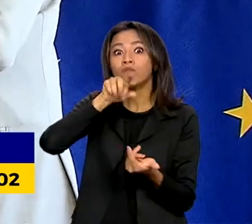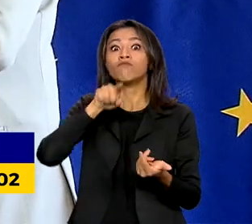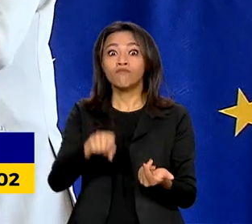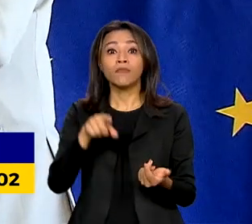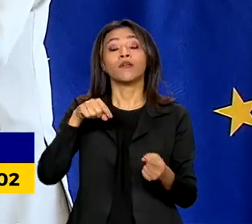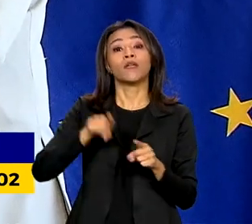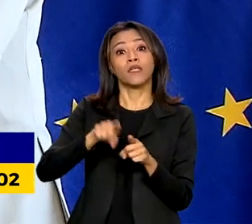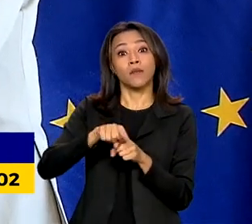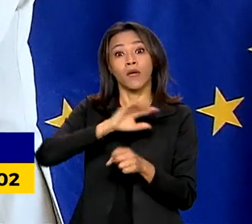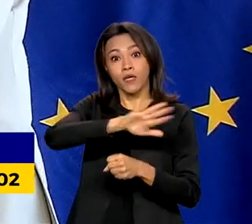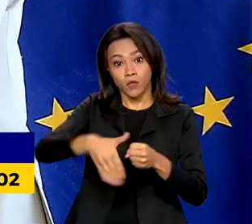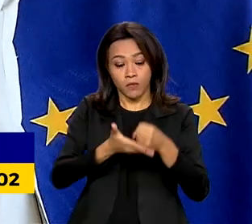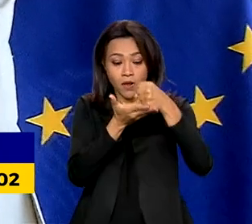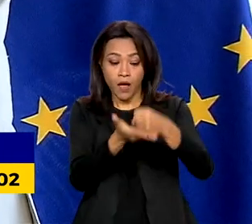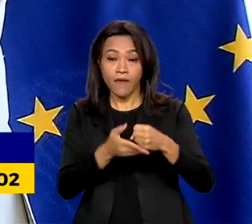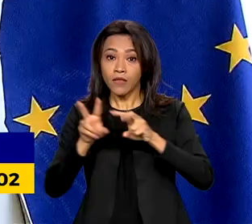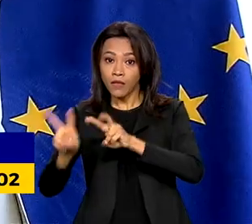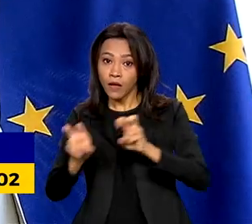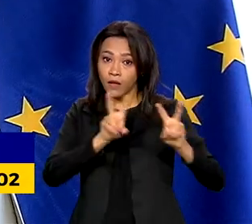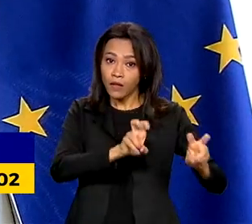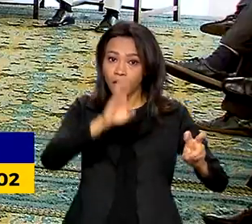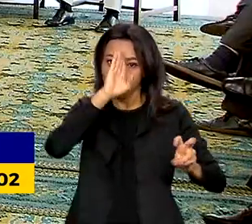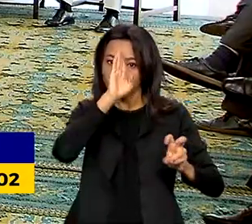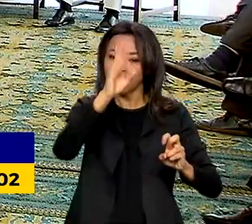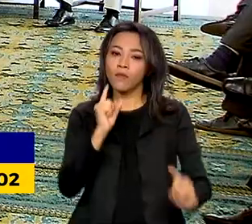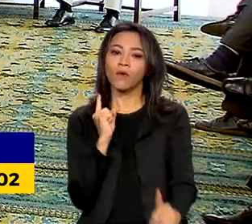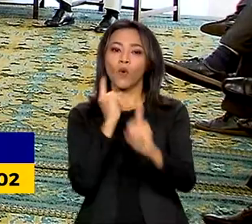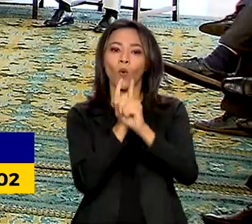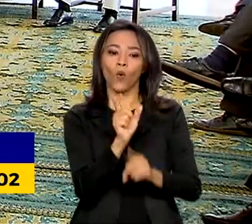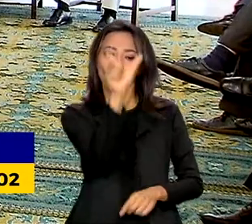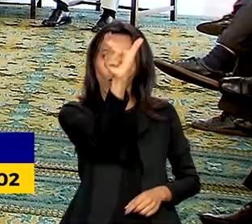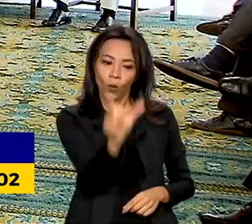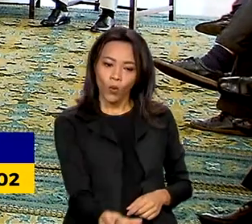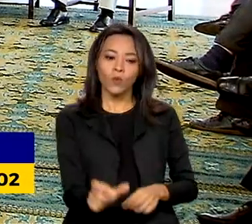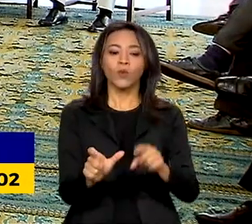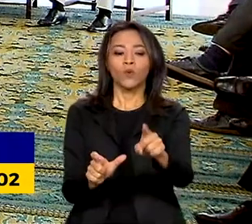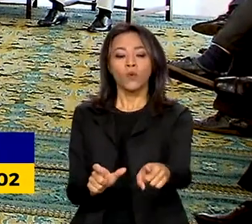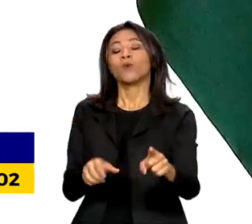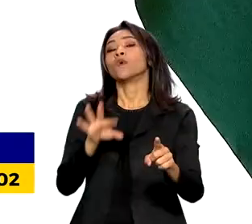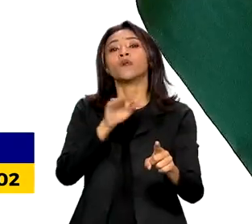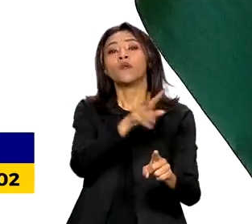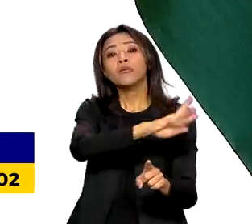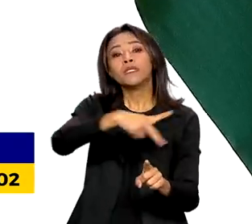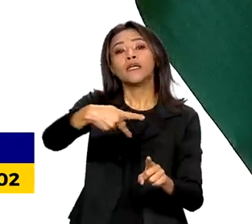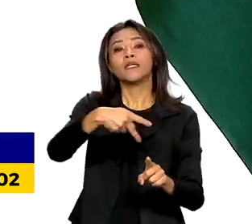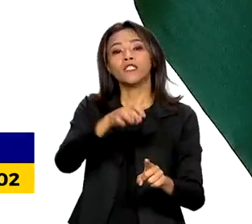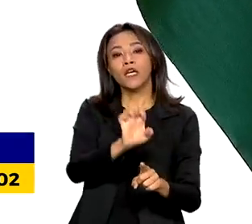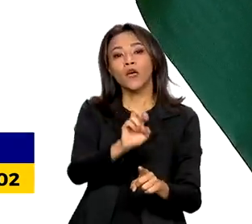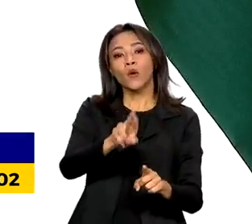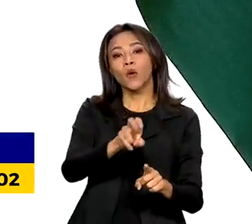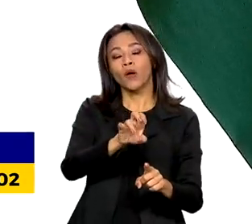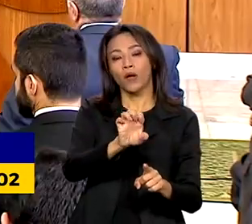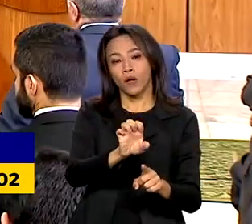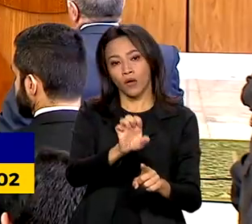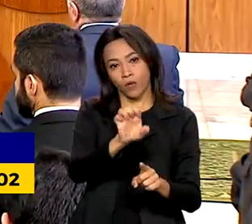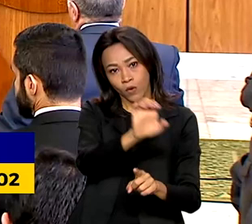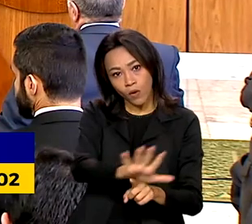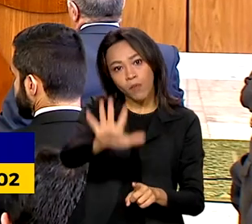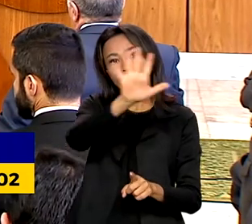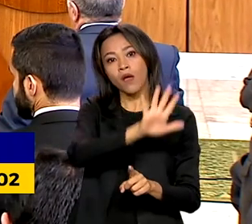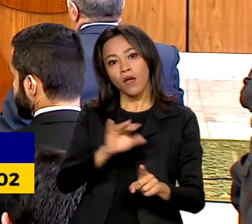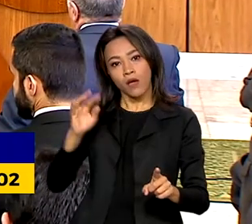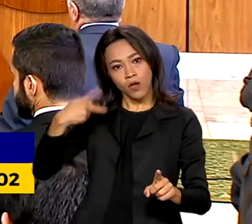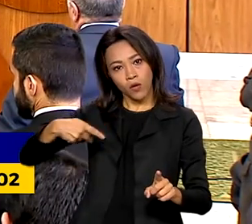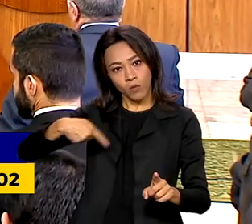temas centrais do encontro entre o presidente Lula e a presidente da Comissão Europeia, Ursula von der Leyen. A reunião marca